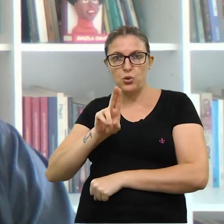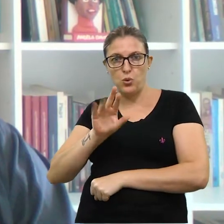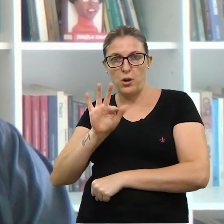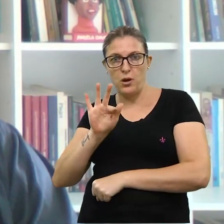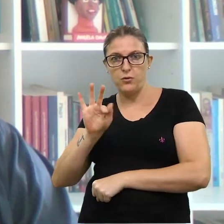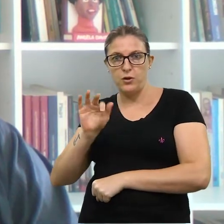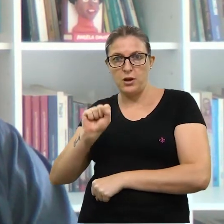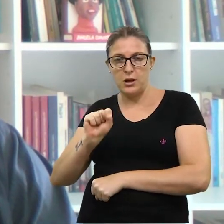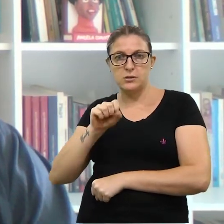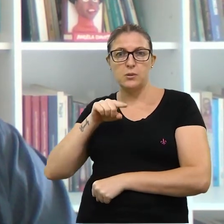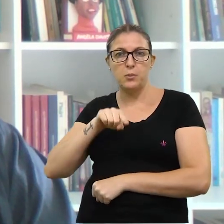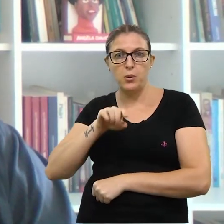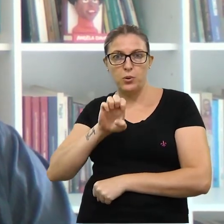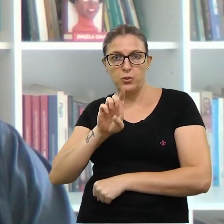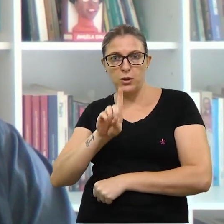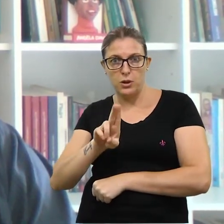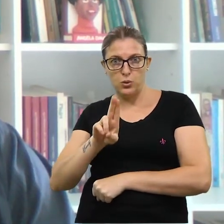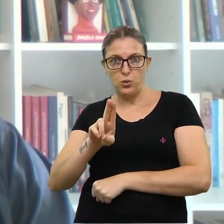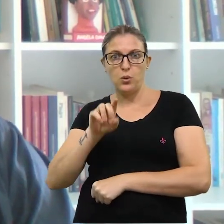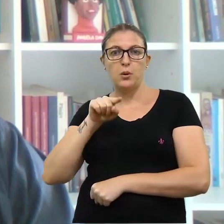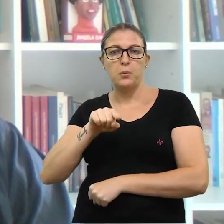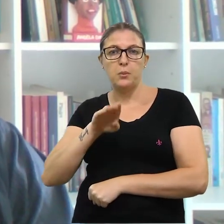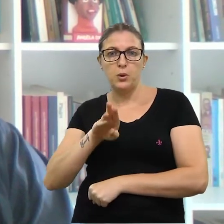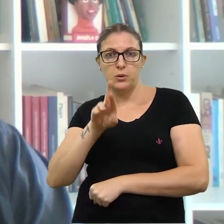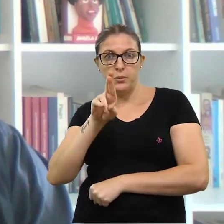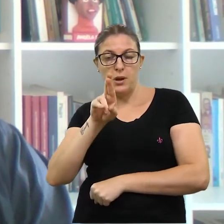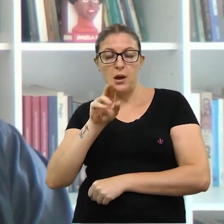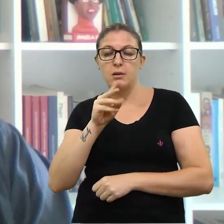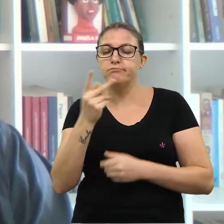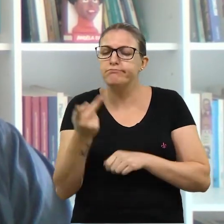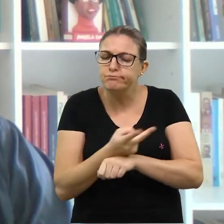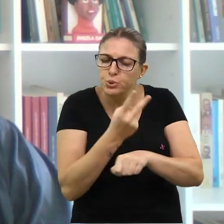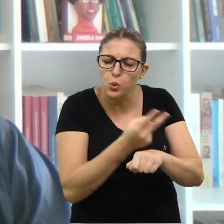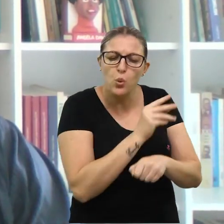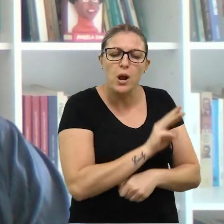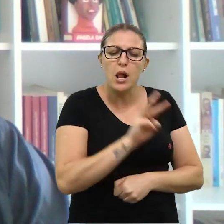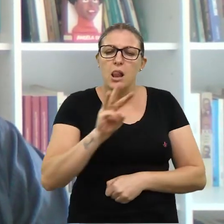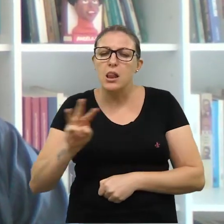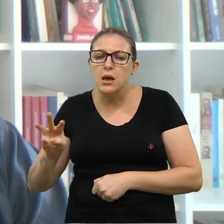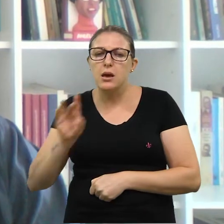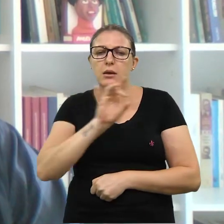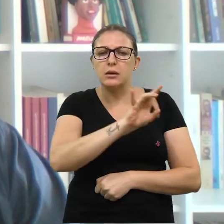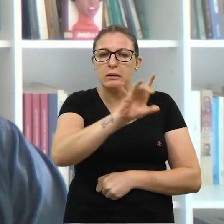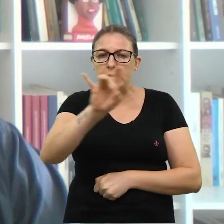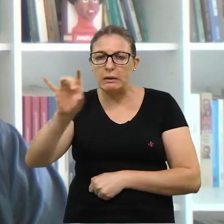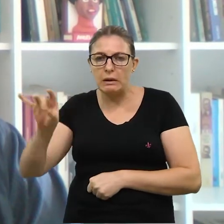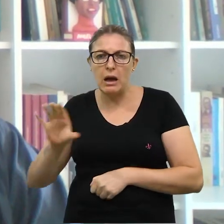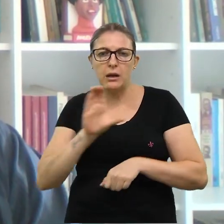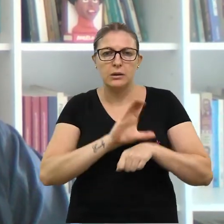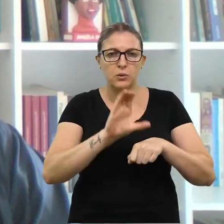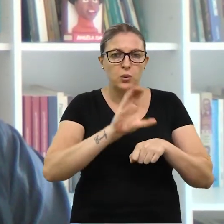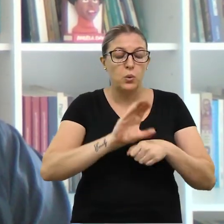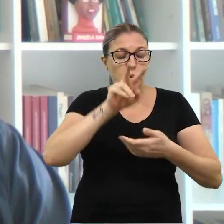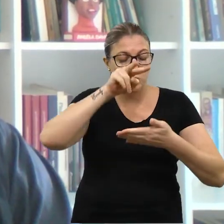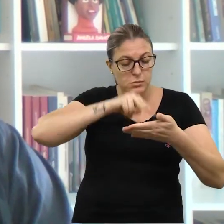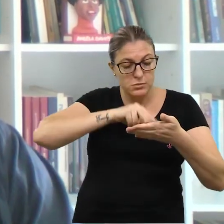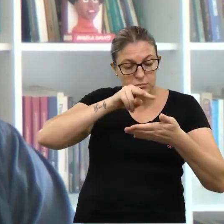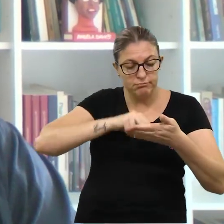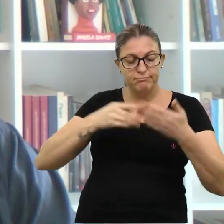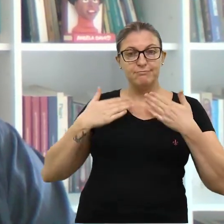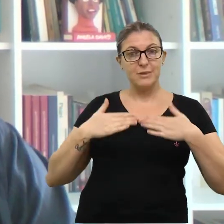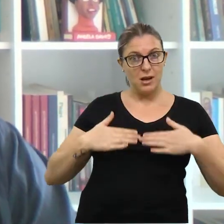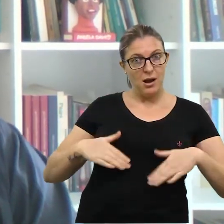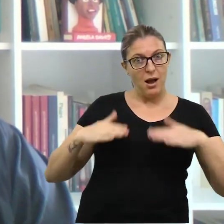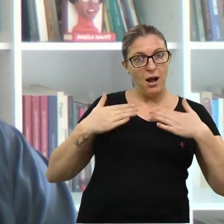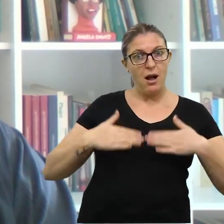uffs.edu.br, e procurar lá o link da página de cada um desses programas. Lê atentamente o